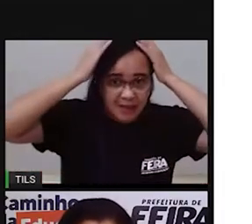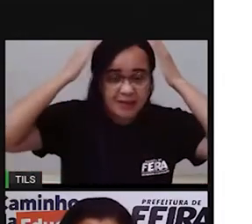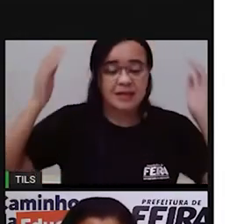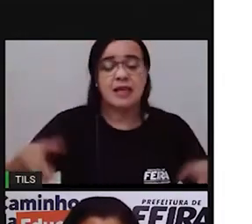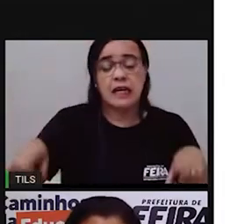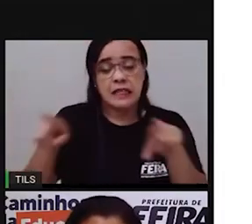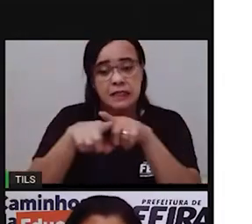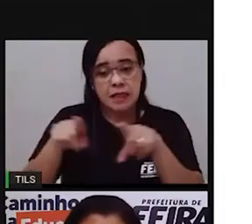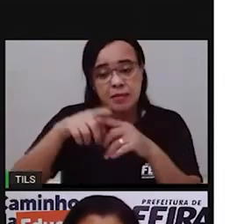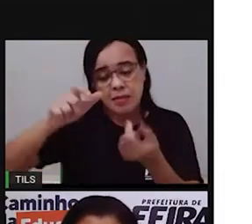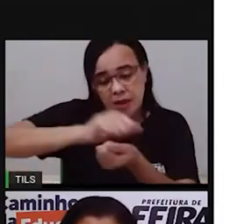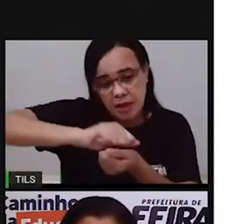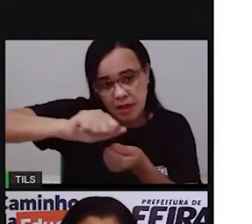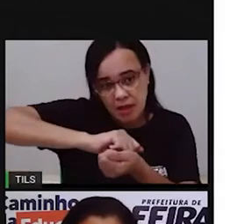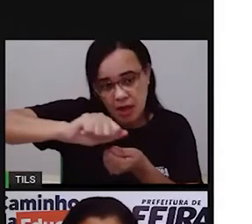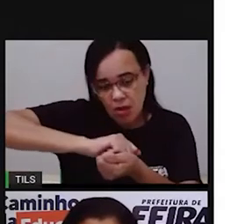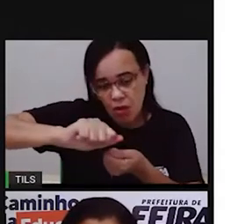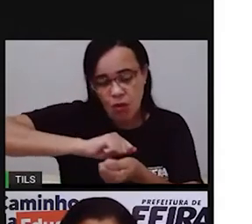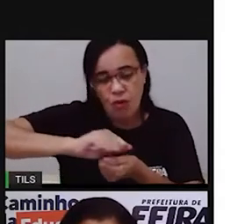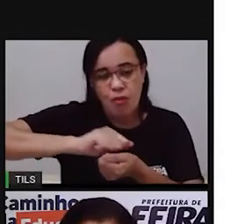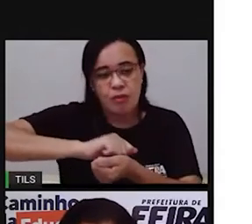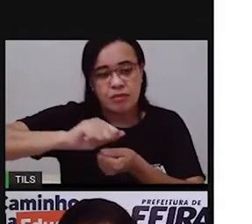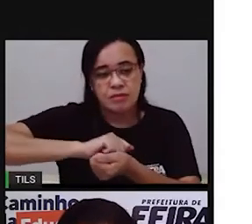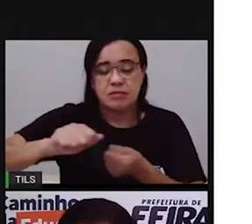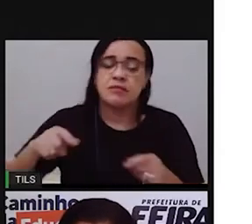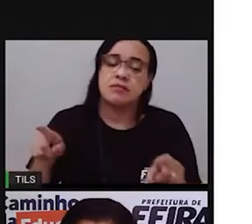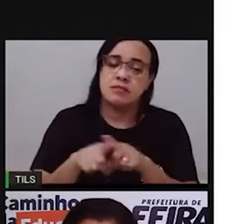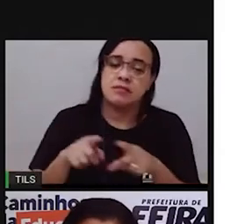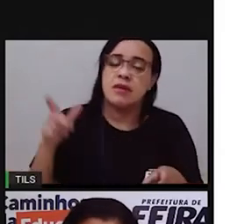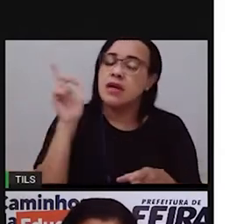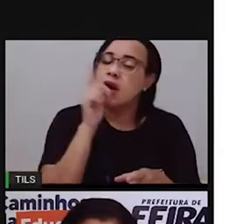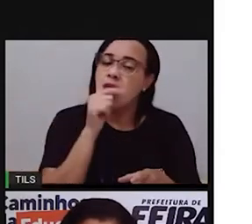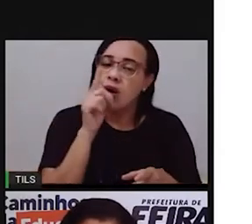roupas cozinhar, lavar os alimentos